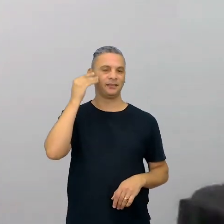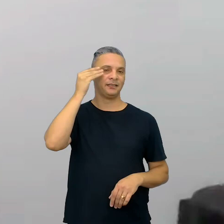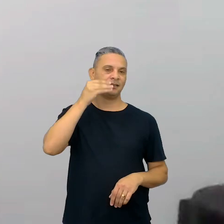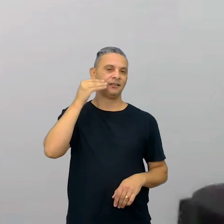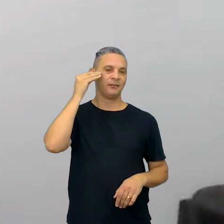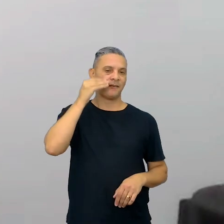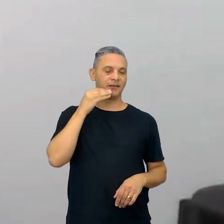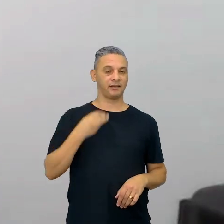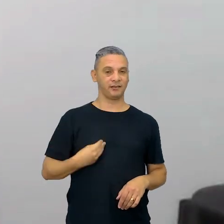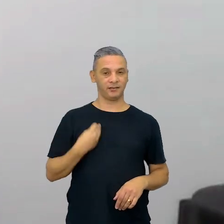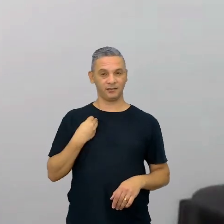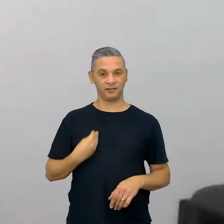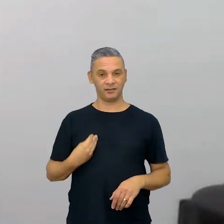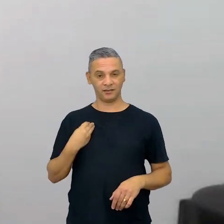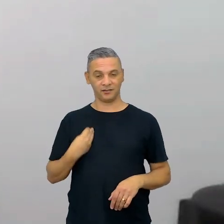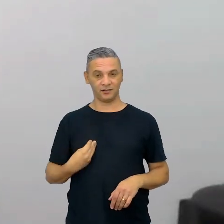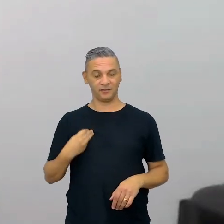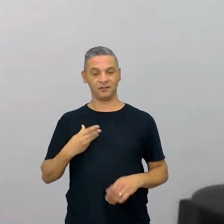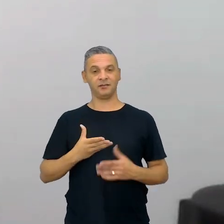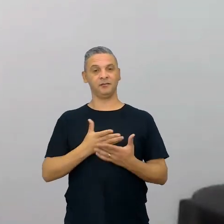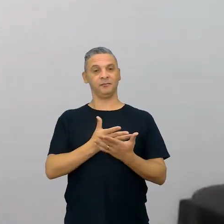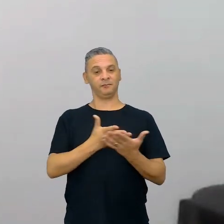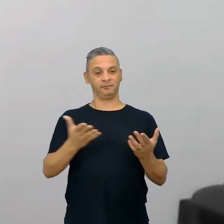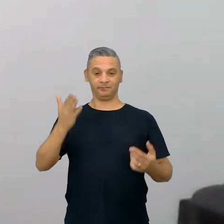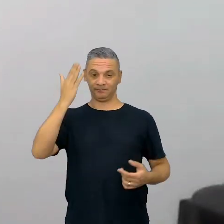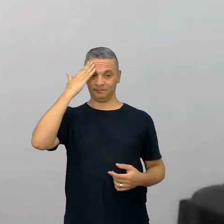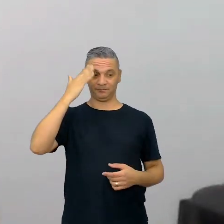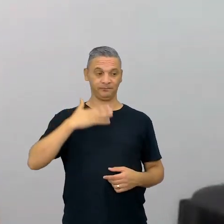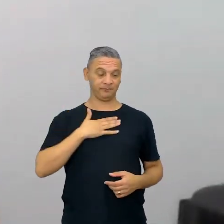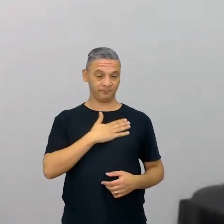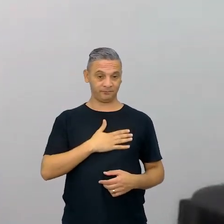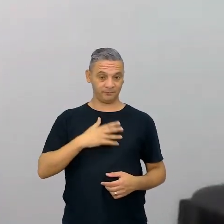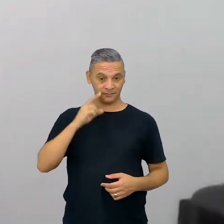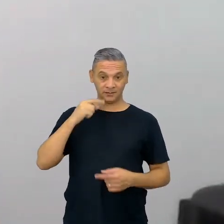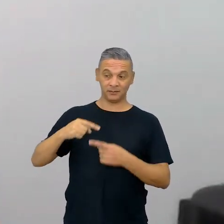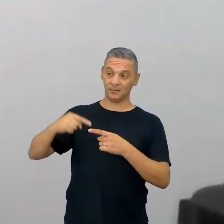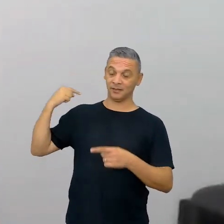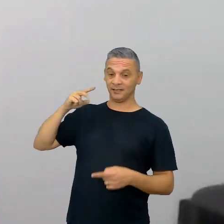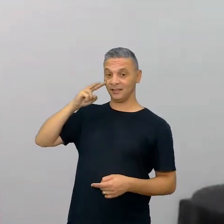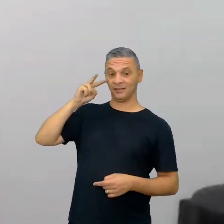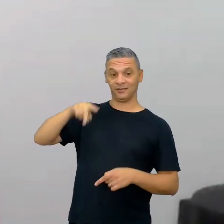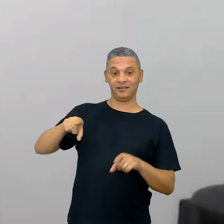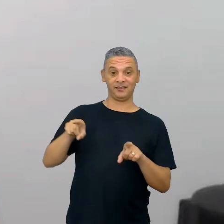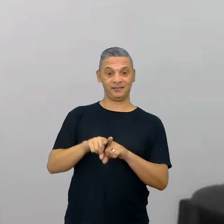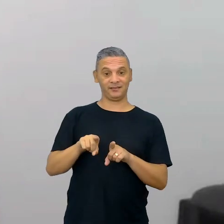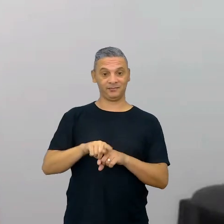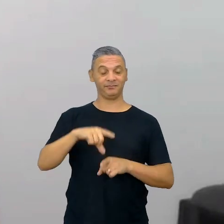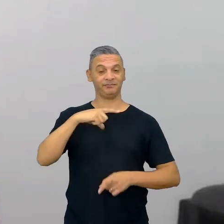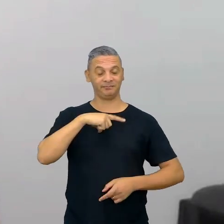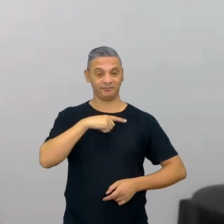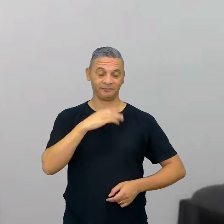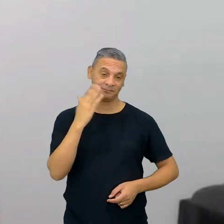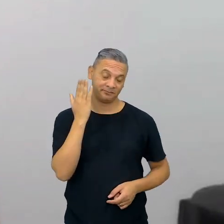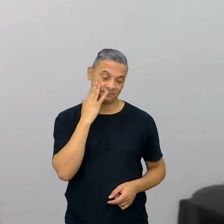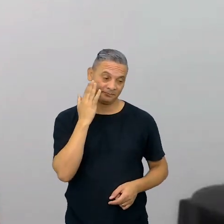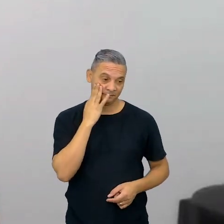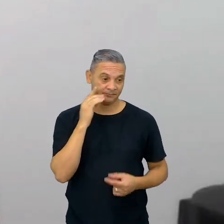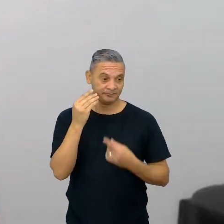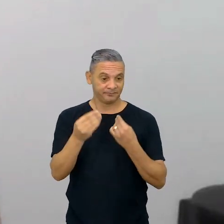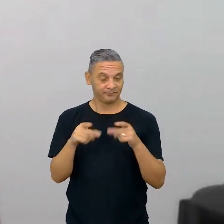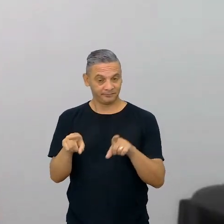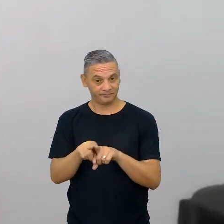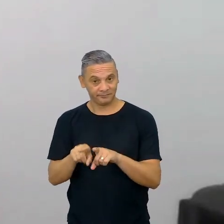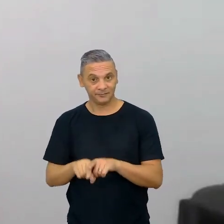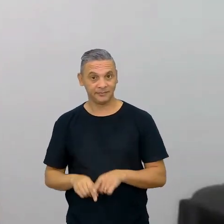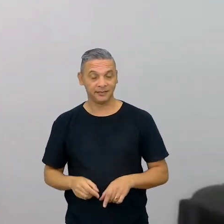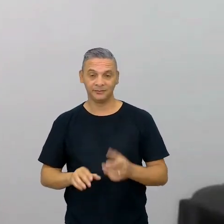que eu vivo com os meus estudantes, que eu vivo, vivi semana passada, para vocês terem essa noção, assim, vocês estão assistindo a